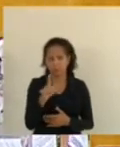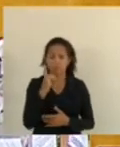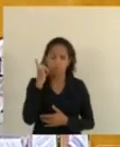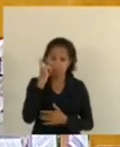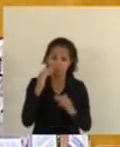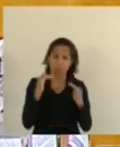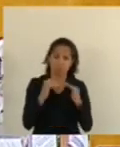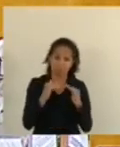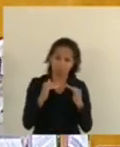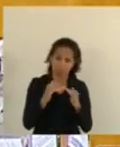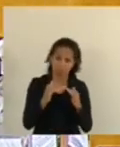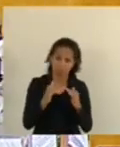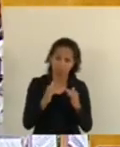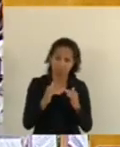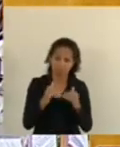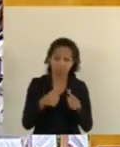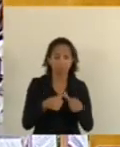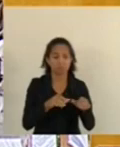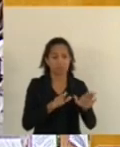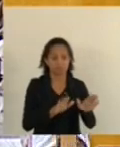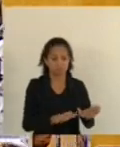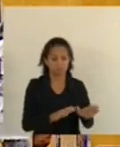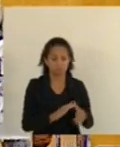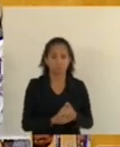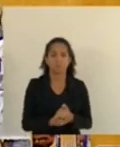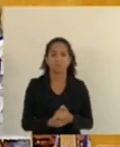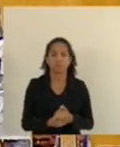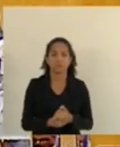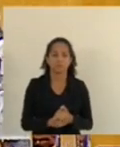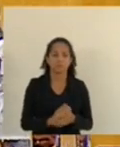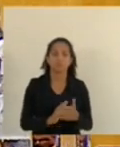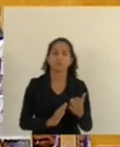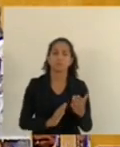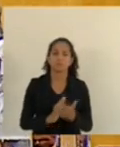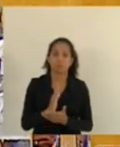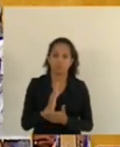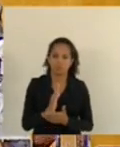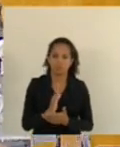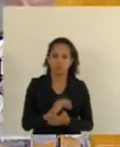que concordam permaneçam como estão. aprovado.